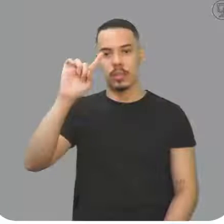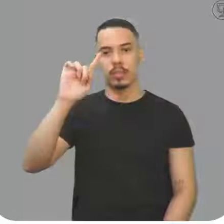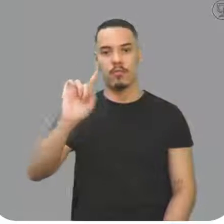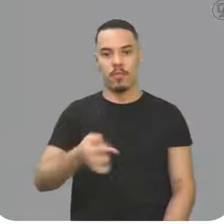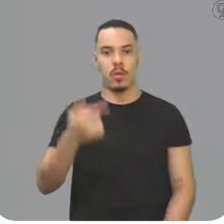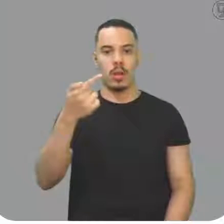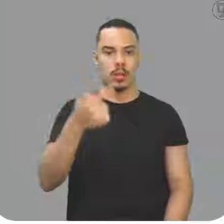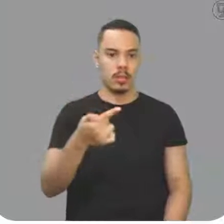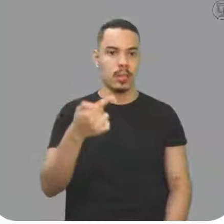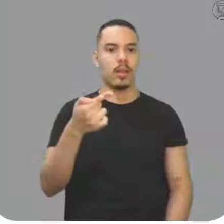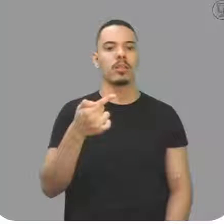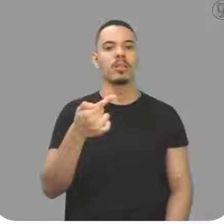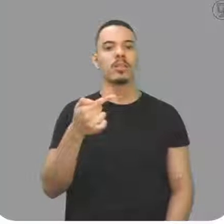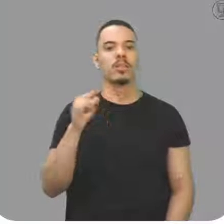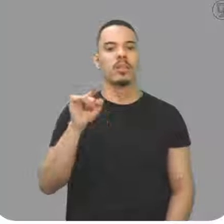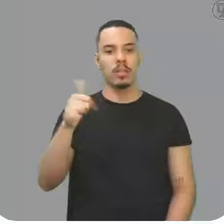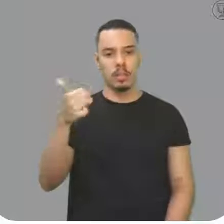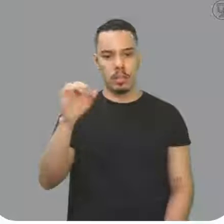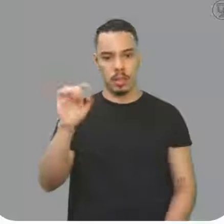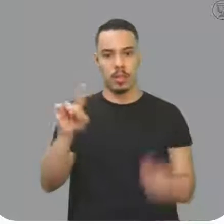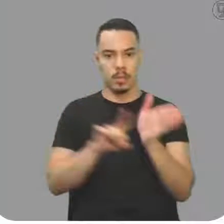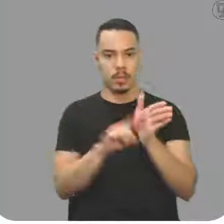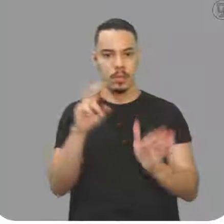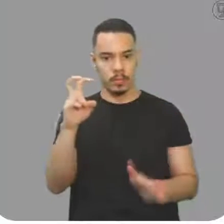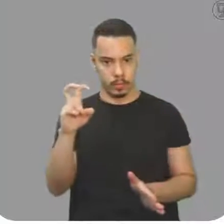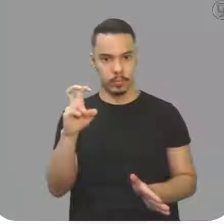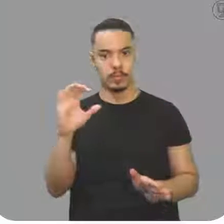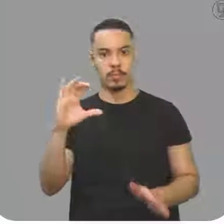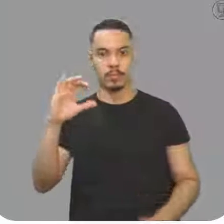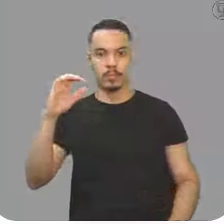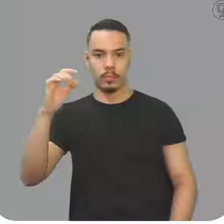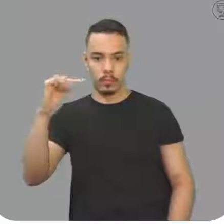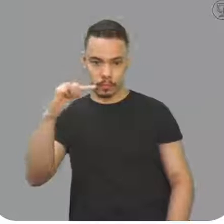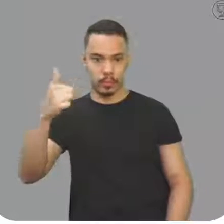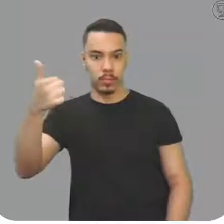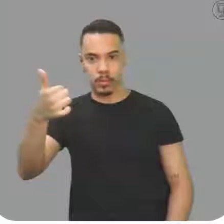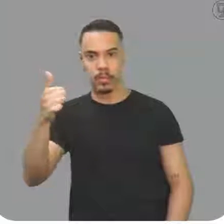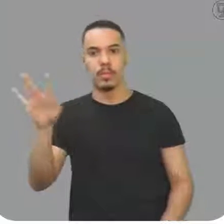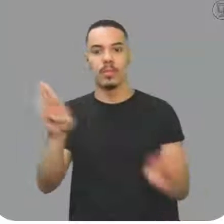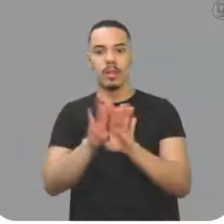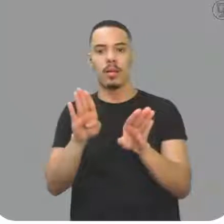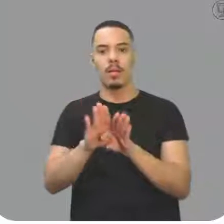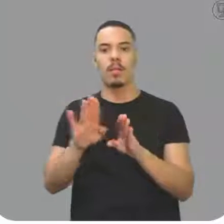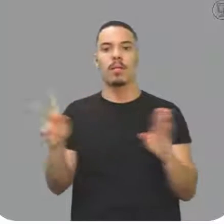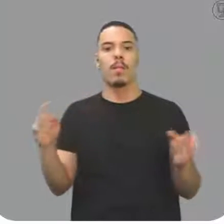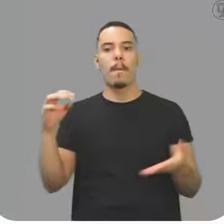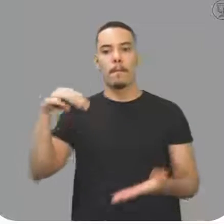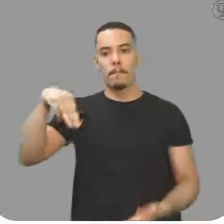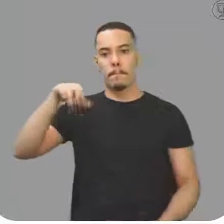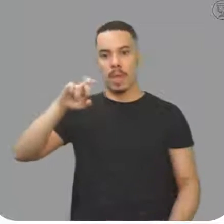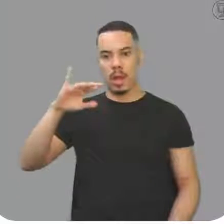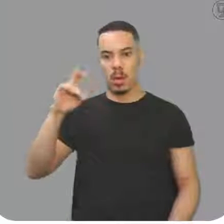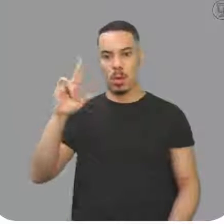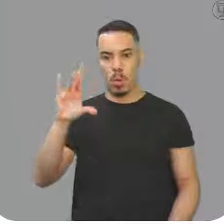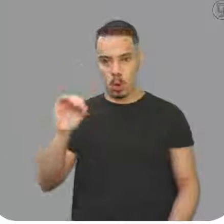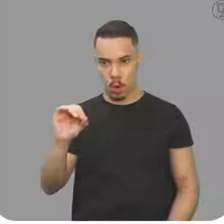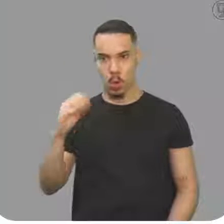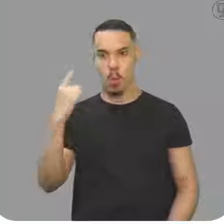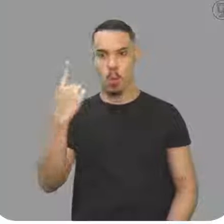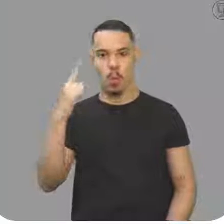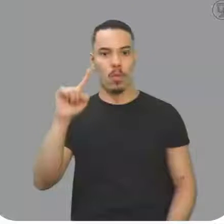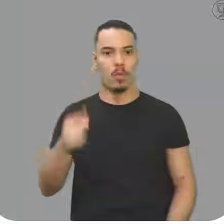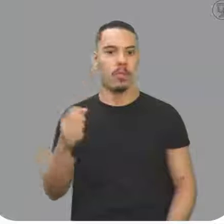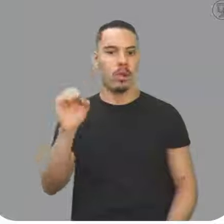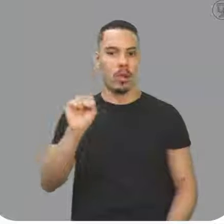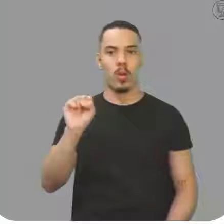menos 5, graus Celsius a menos 1. E o coeficiente do mercúrio, né? No caso aqui, 1,8 vezes